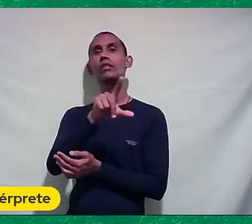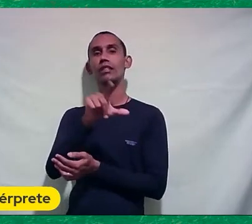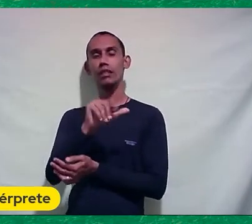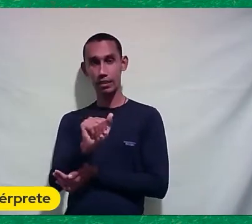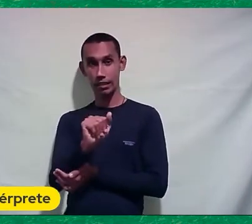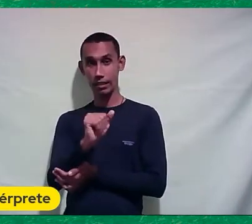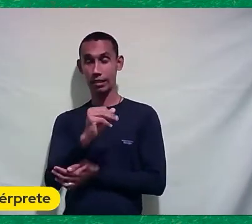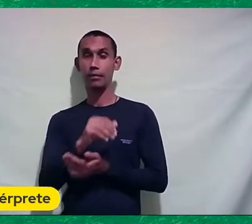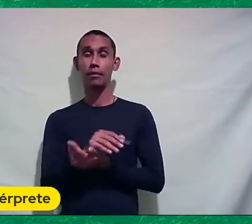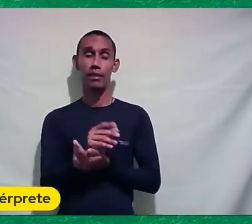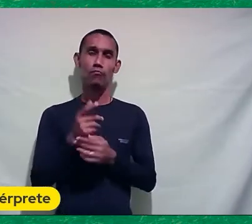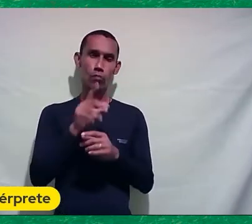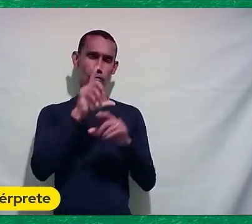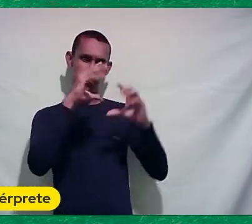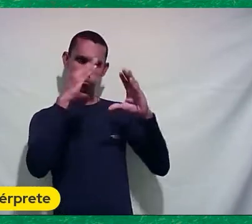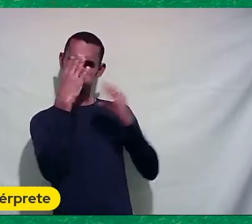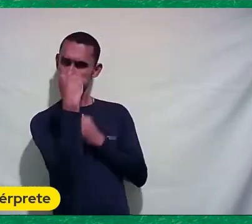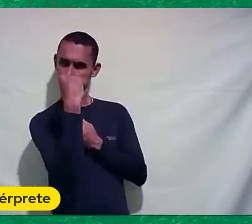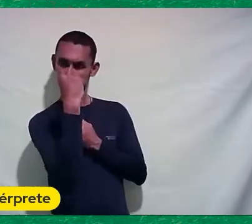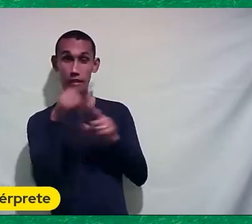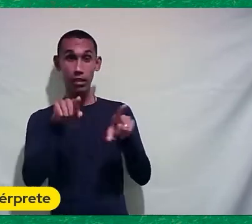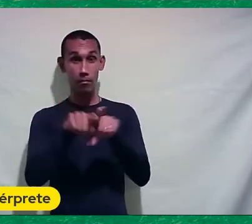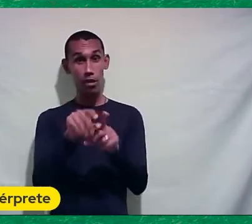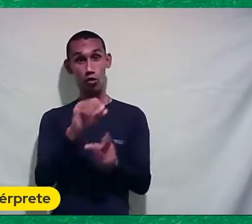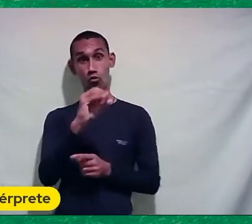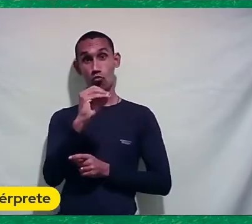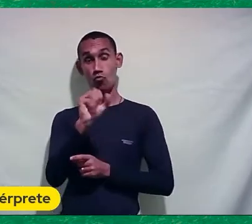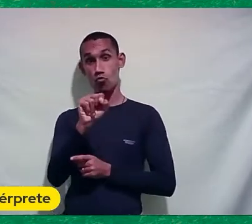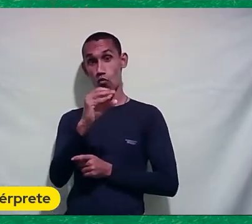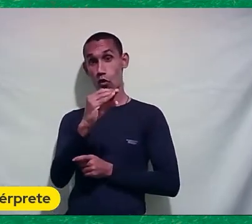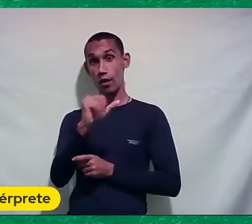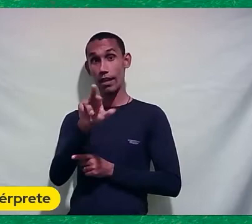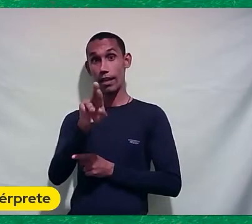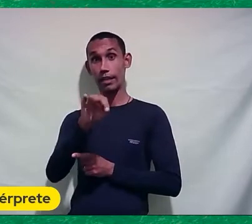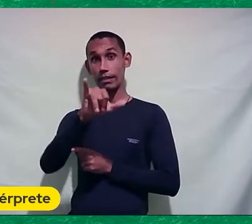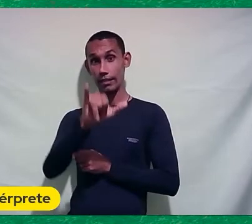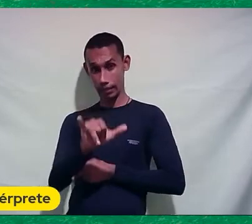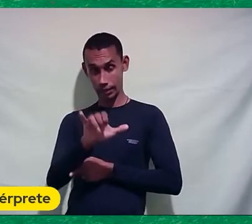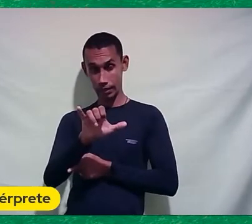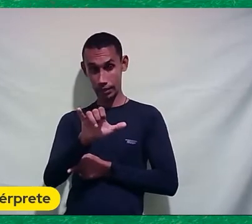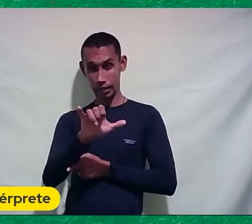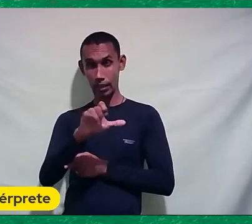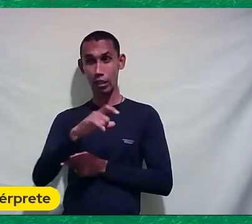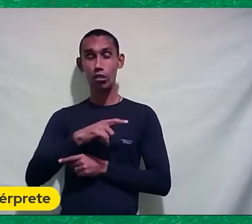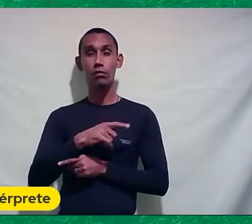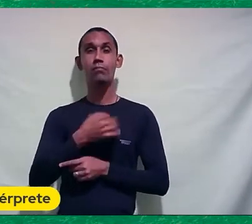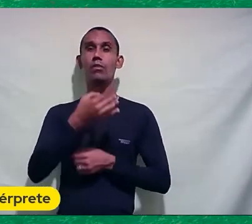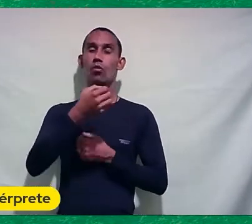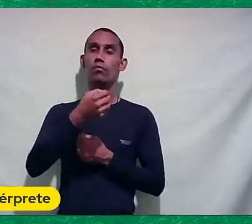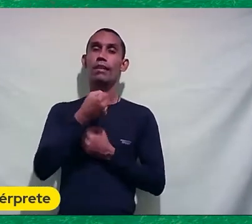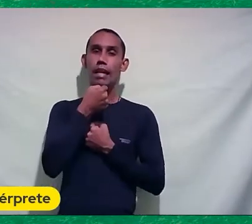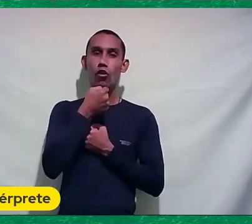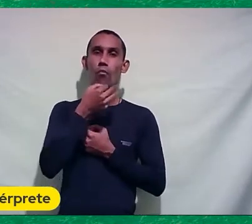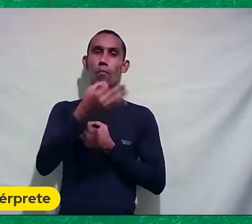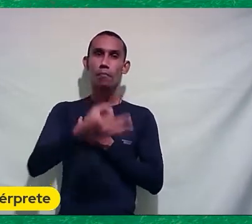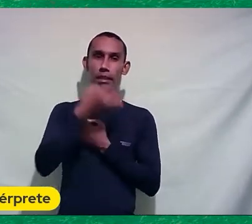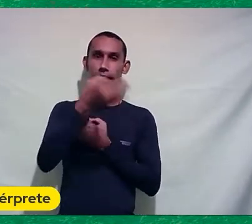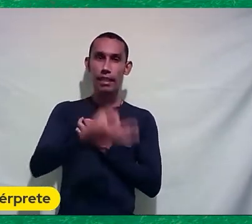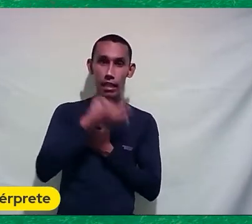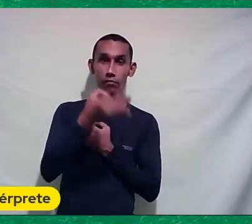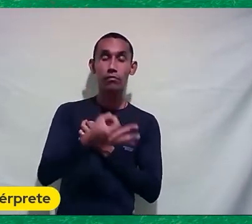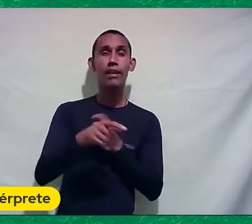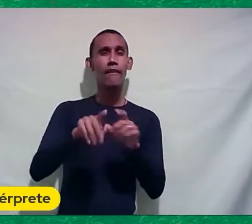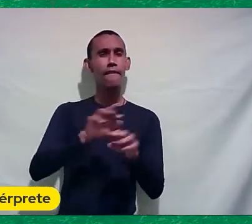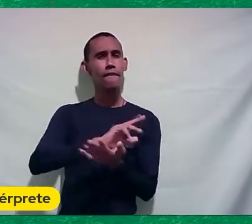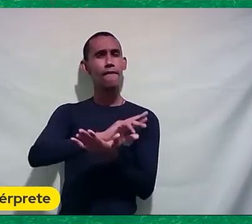fotógrafo O Sócrates O Juca Kfuri O comentarista O Gerson O Tostão